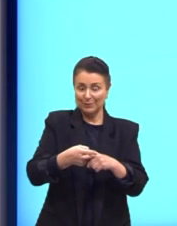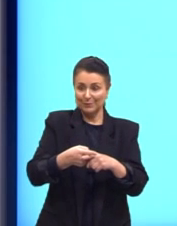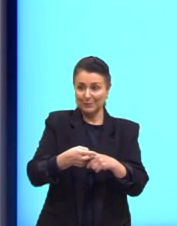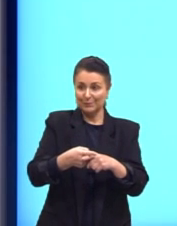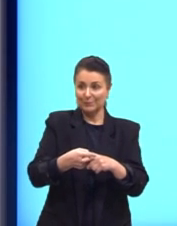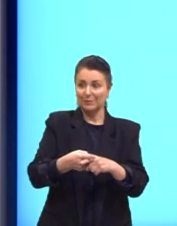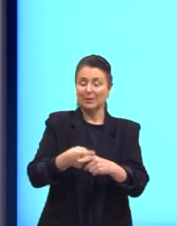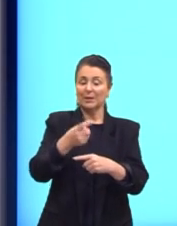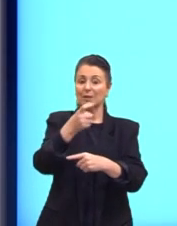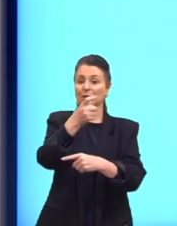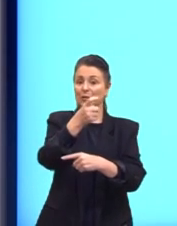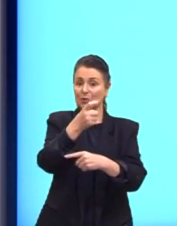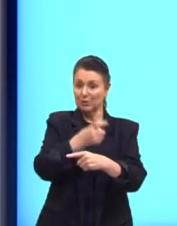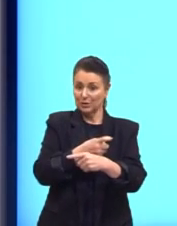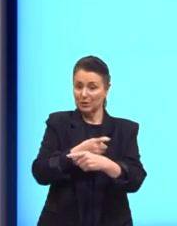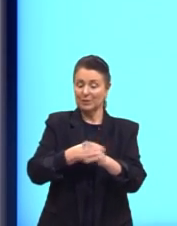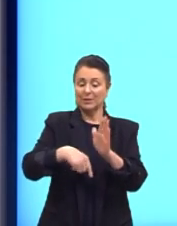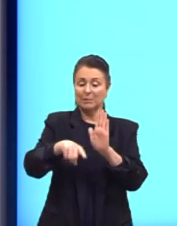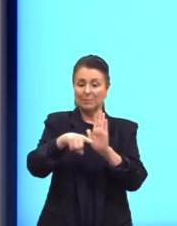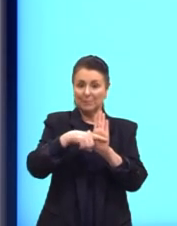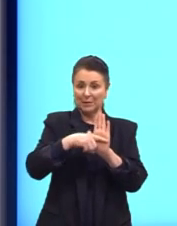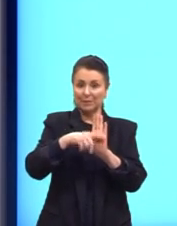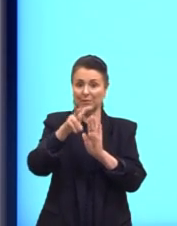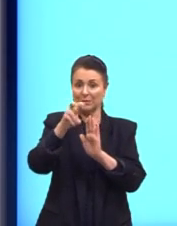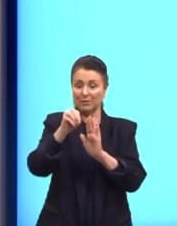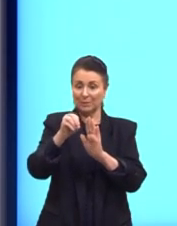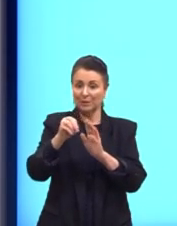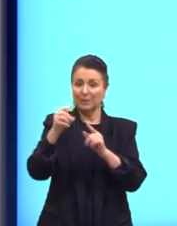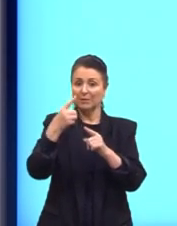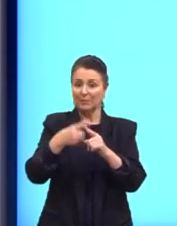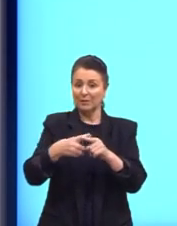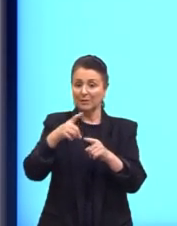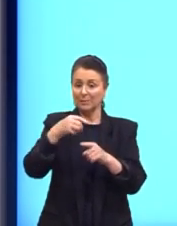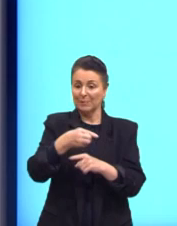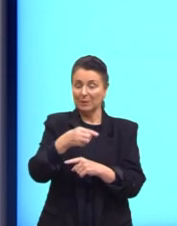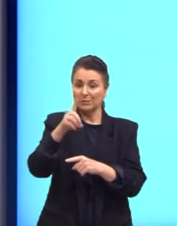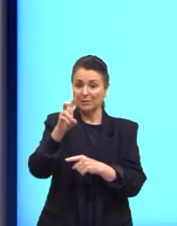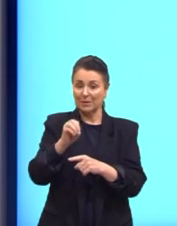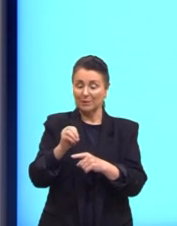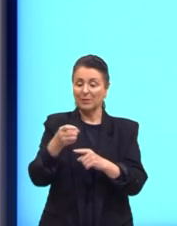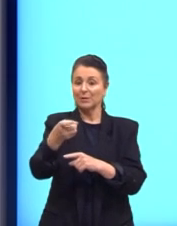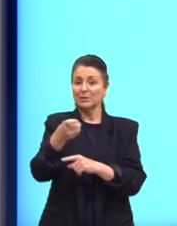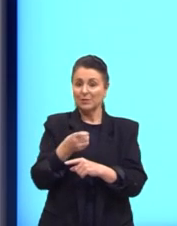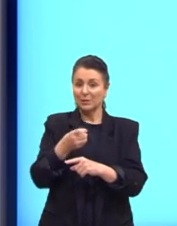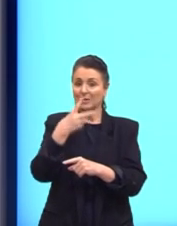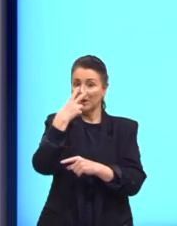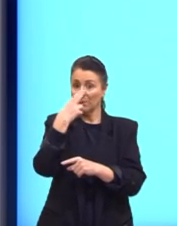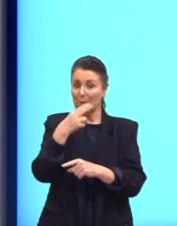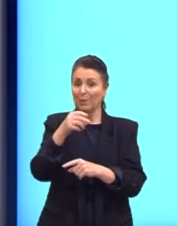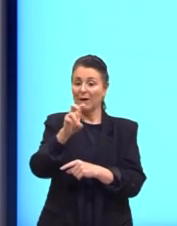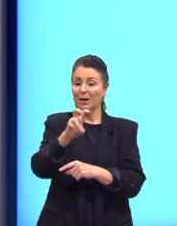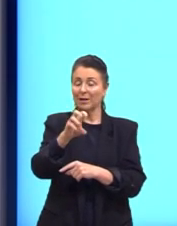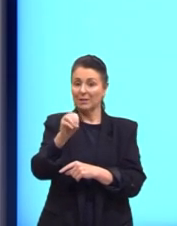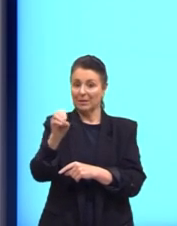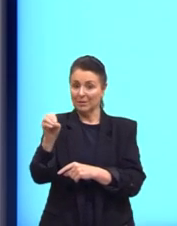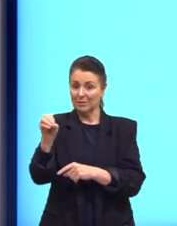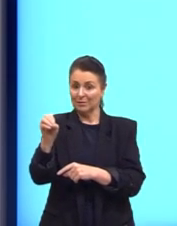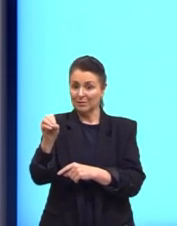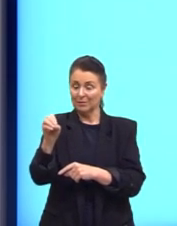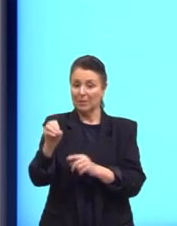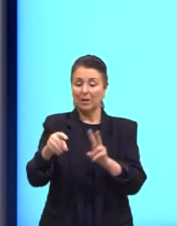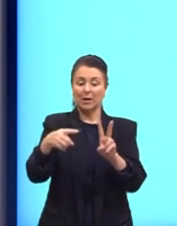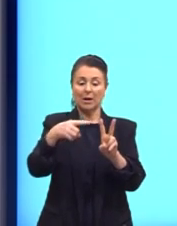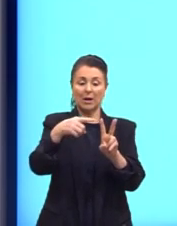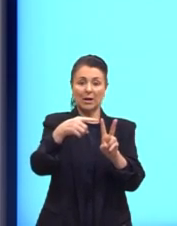Então, X é menos 50 vezes menos 10. X é igual a 500. O que que significa a